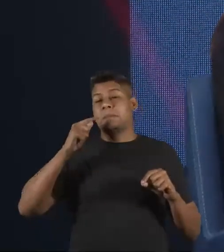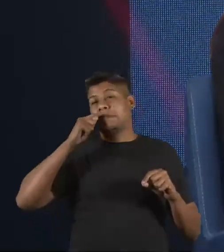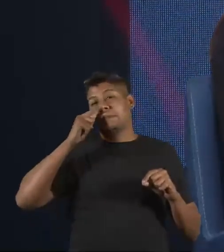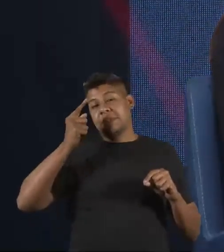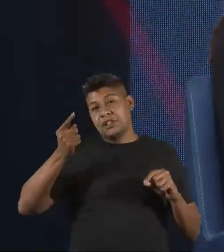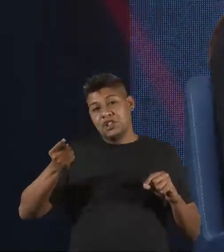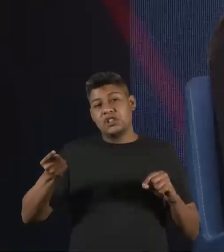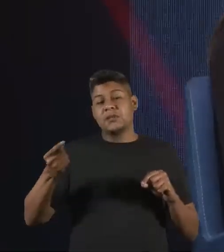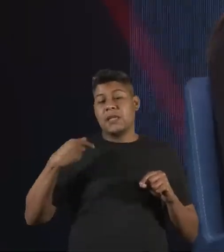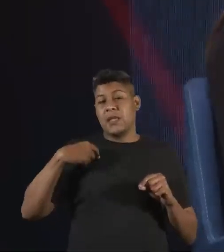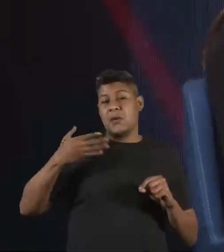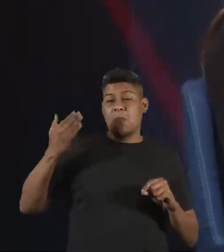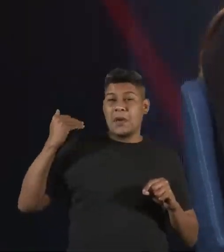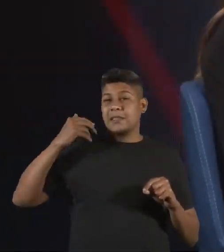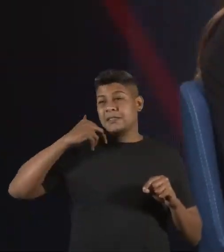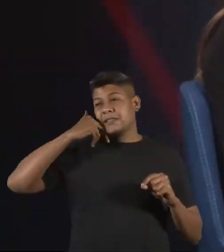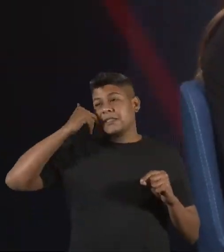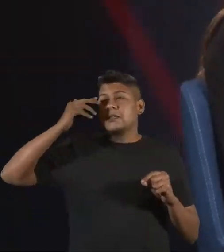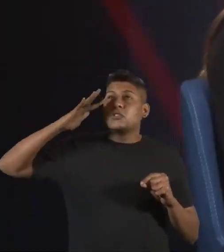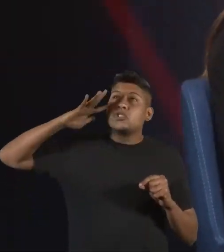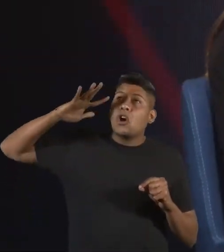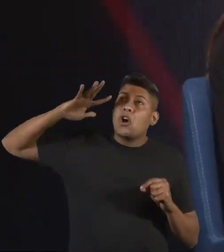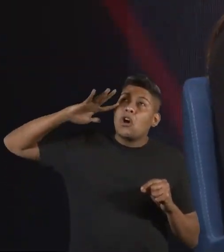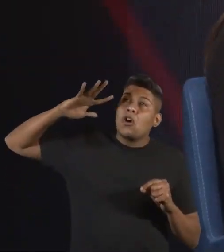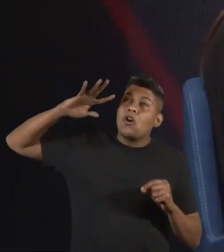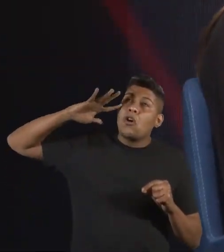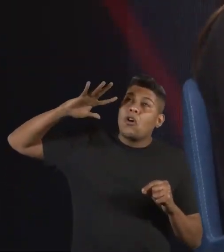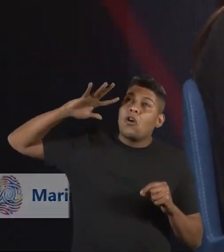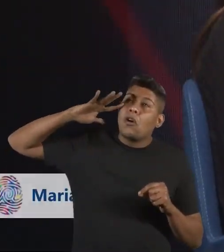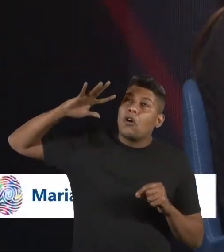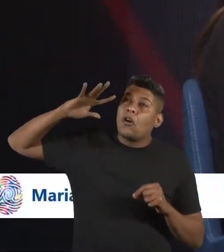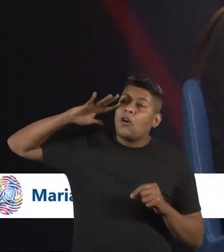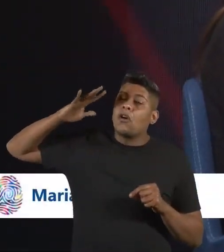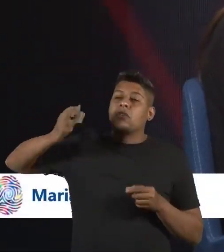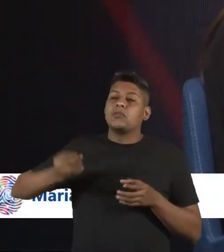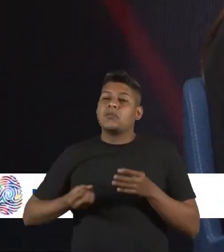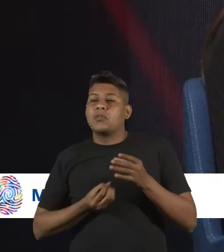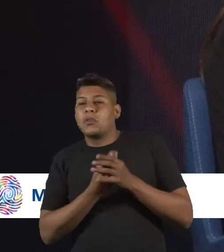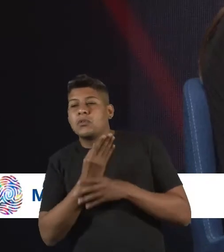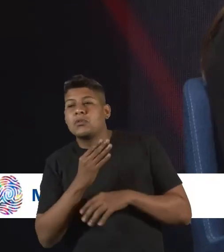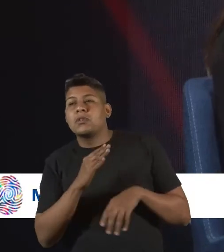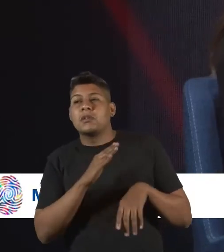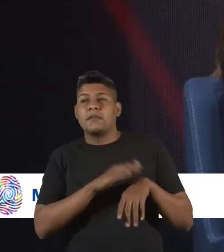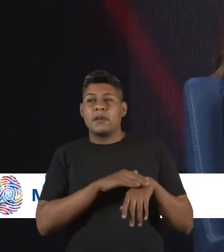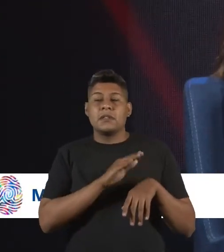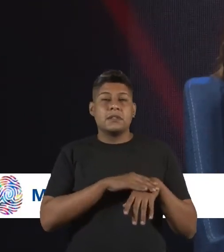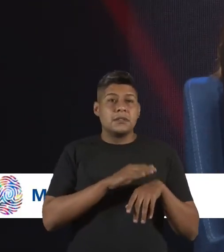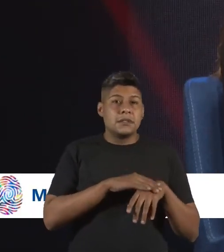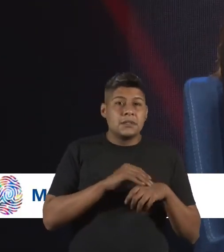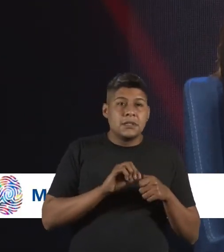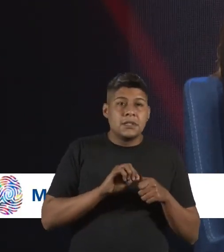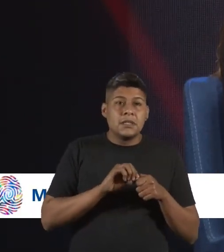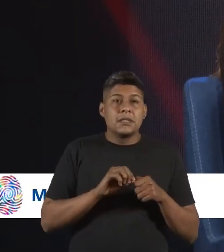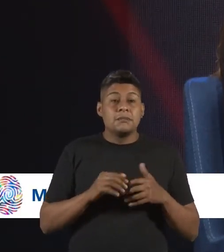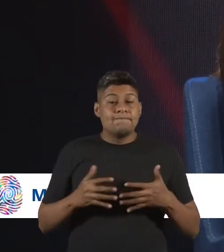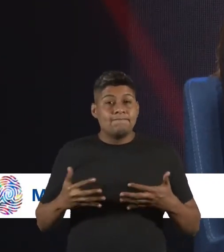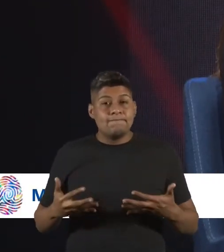Eu era uma criança muito tímida, imaginativa, que ficava sonhando em construir, em fazer. E,